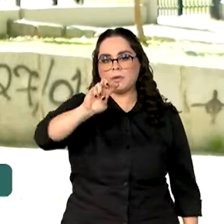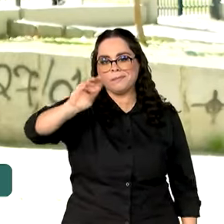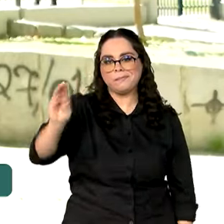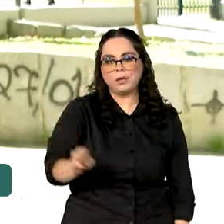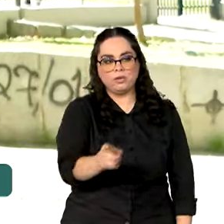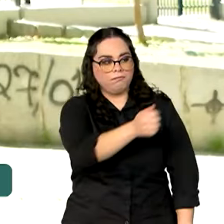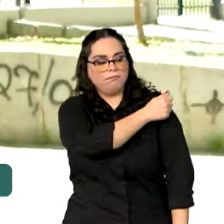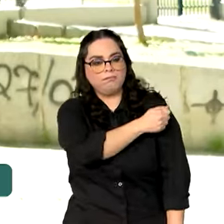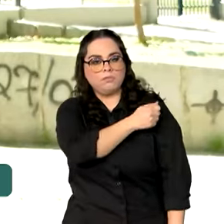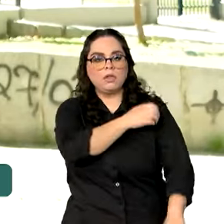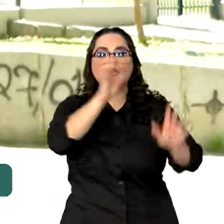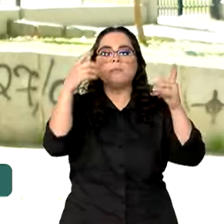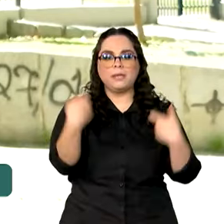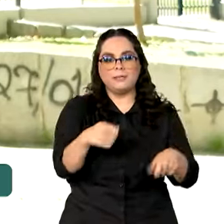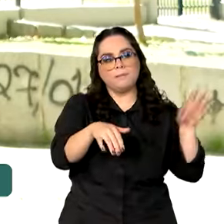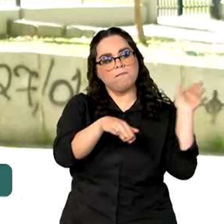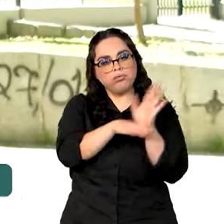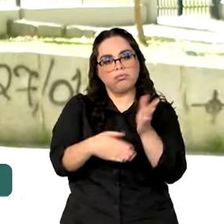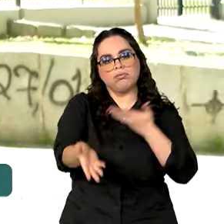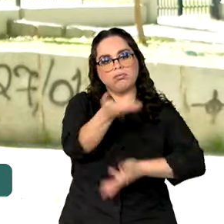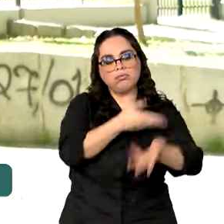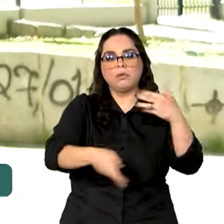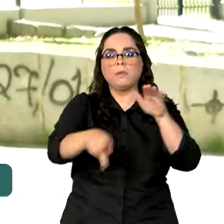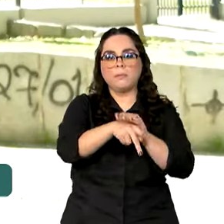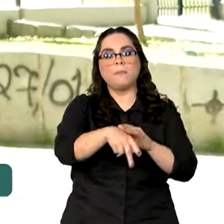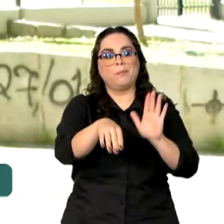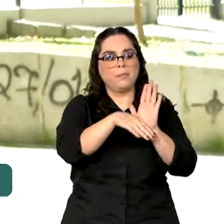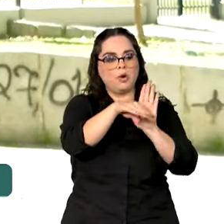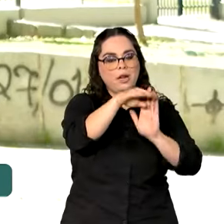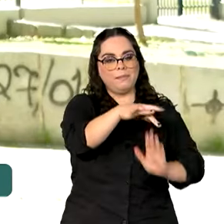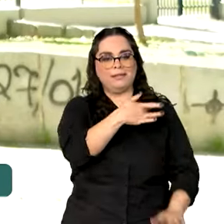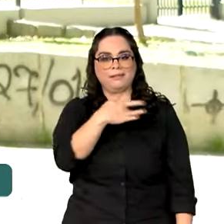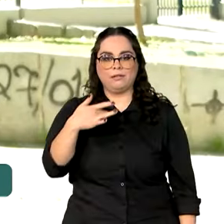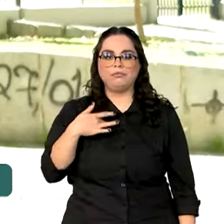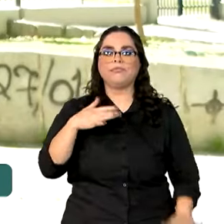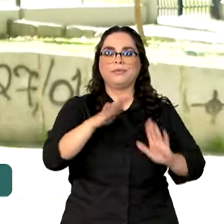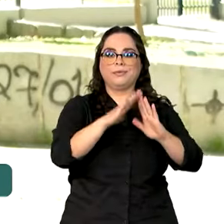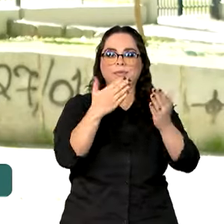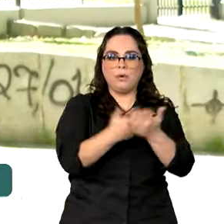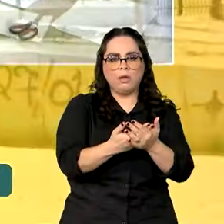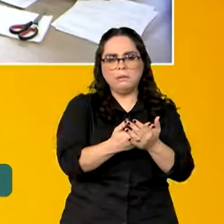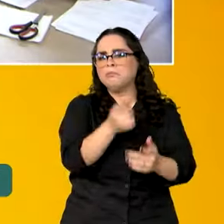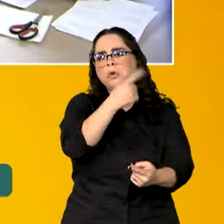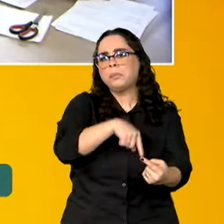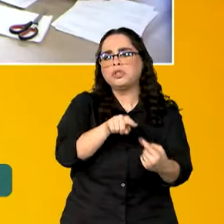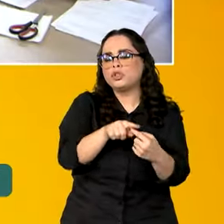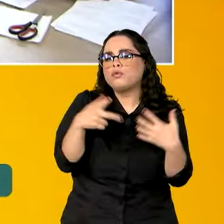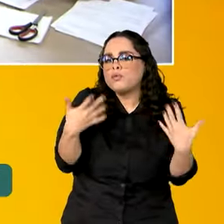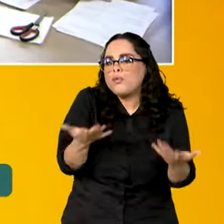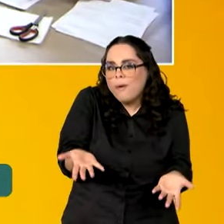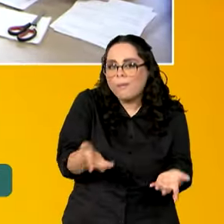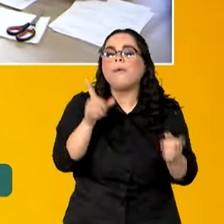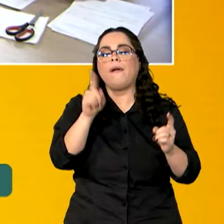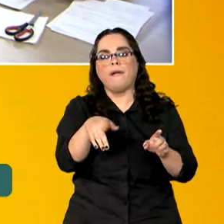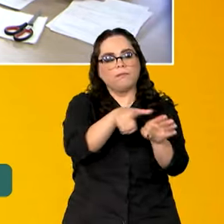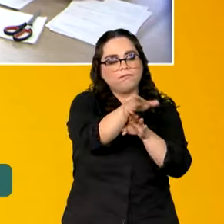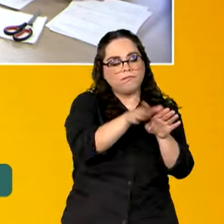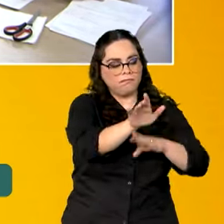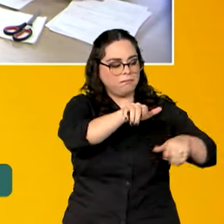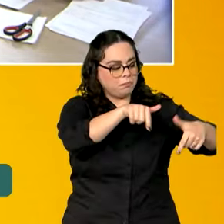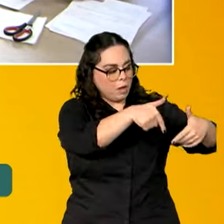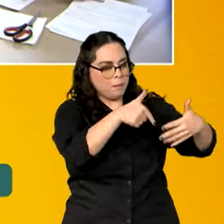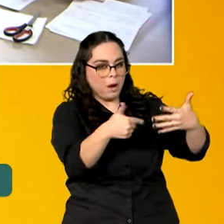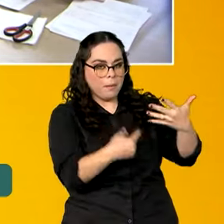devem ser assistidos pelo programa Saúde na Escola. É um programa voltado a ações orientadas